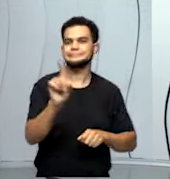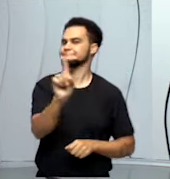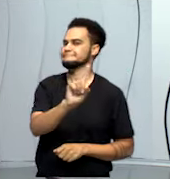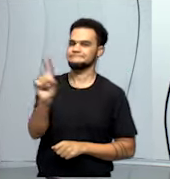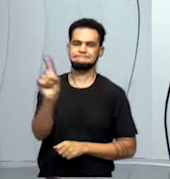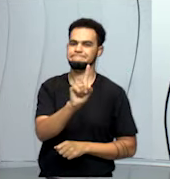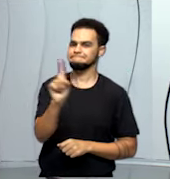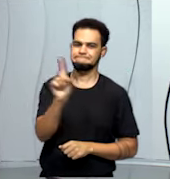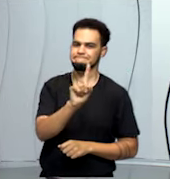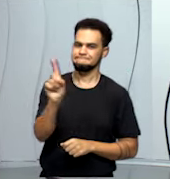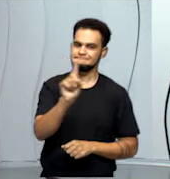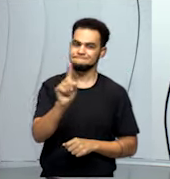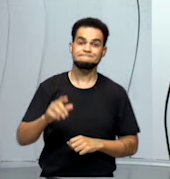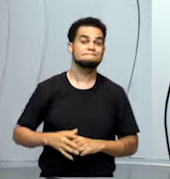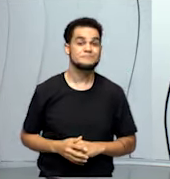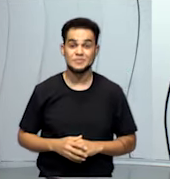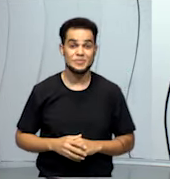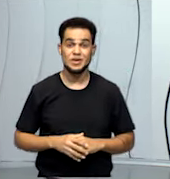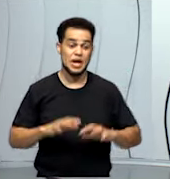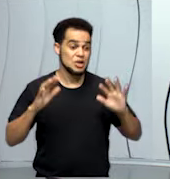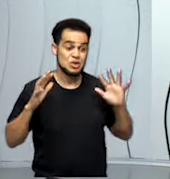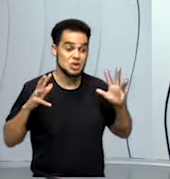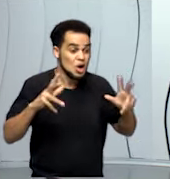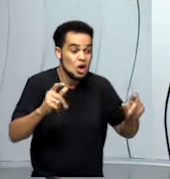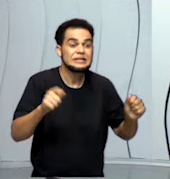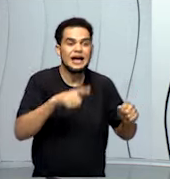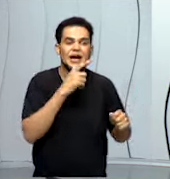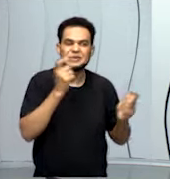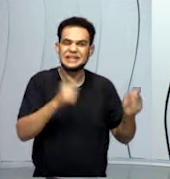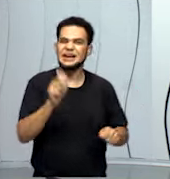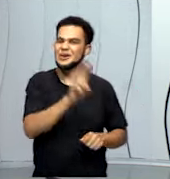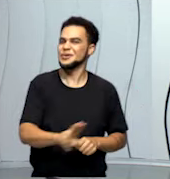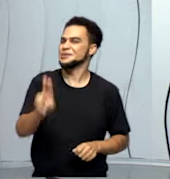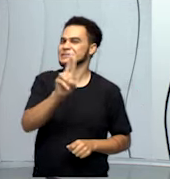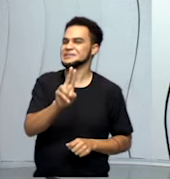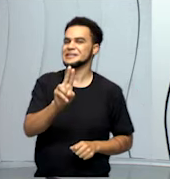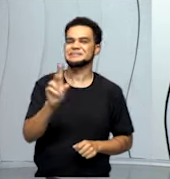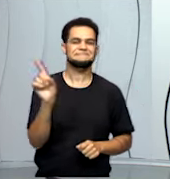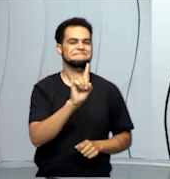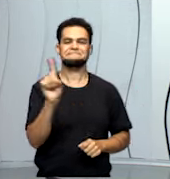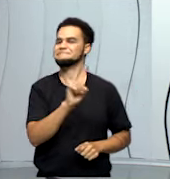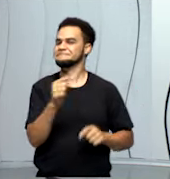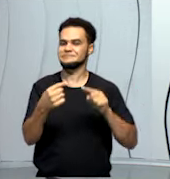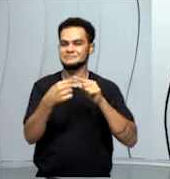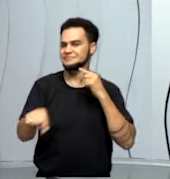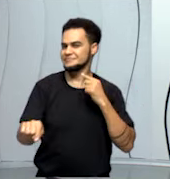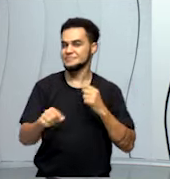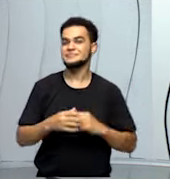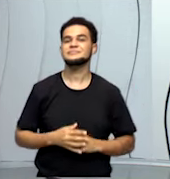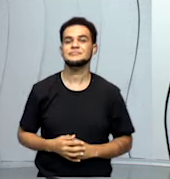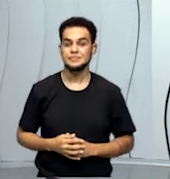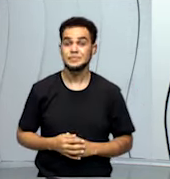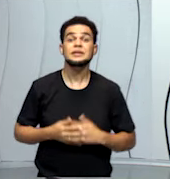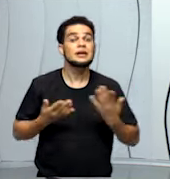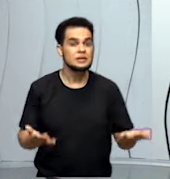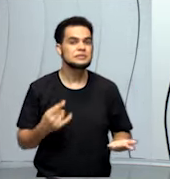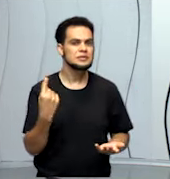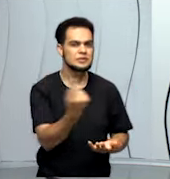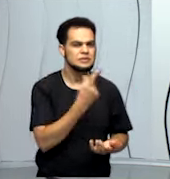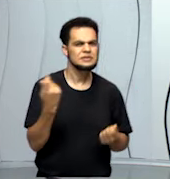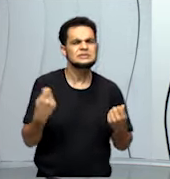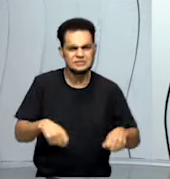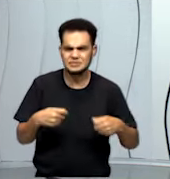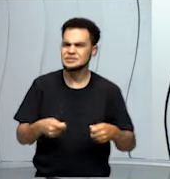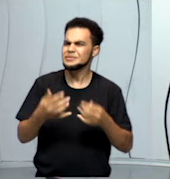para nós, ela não é toda própria para nós. E nós temos então que prestar muita